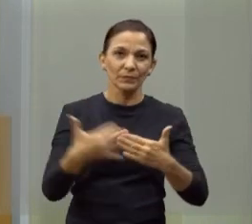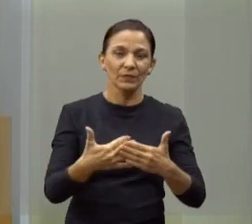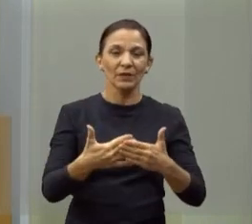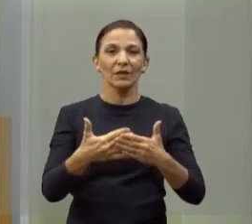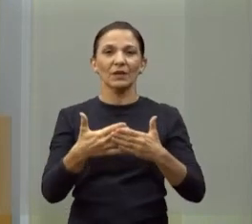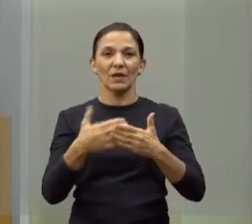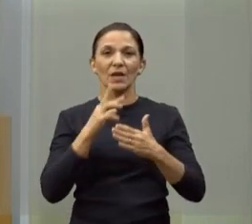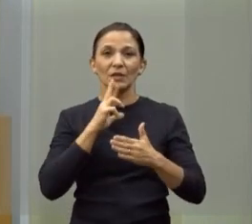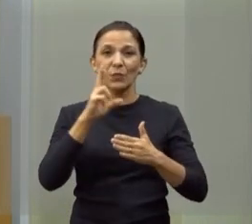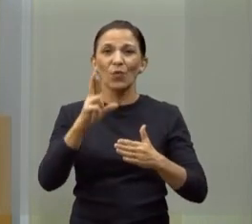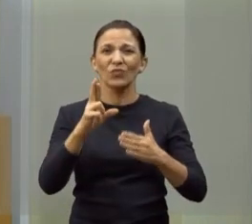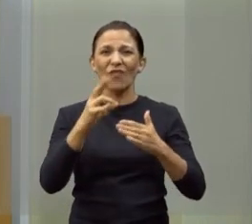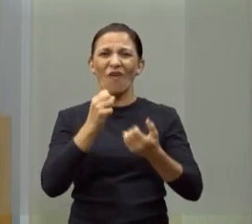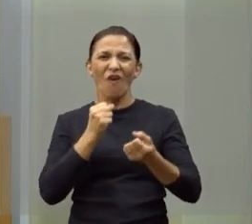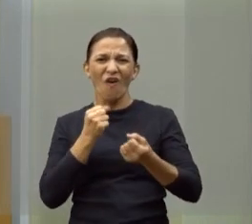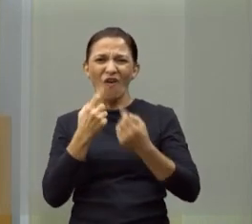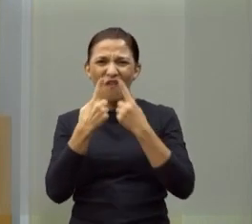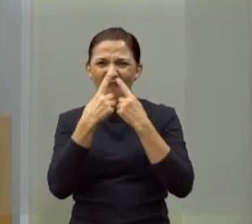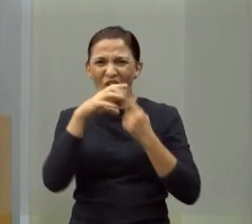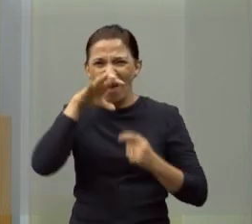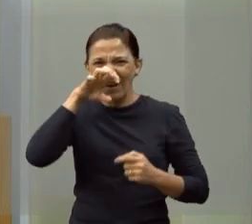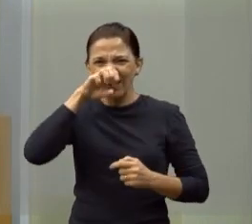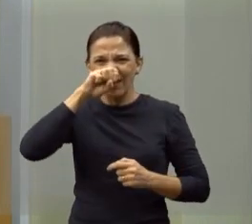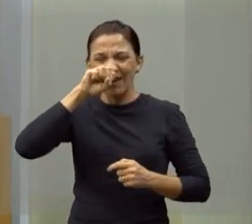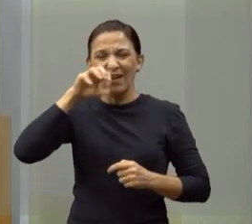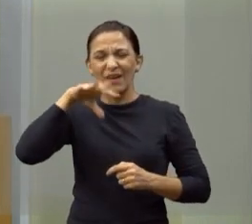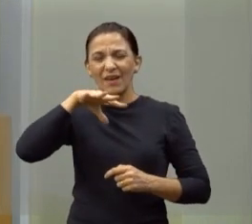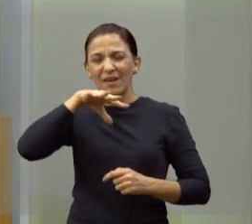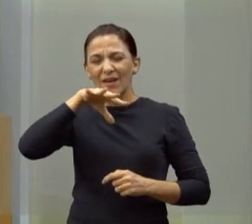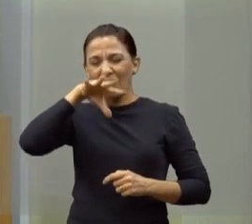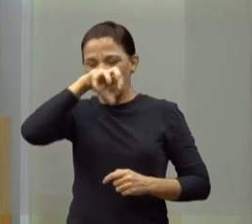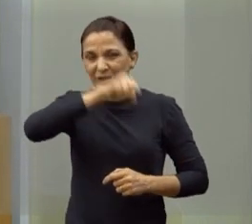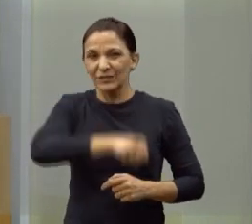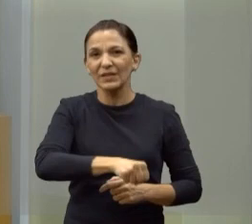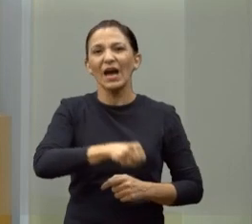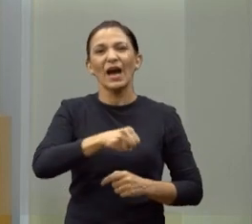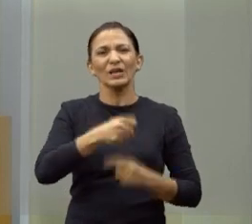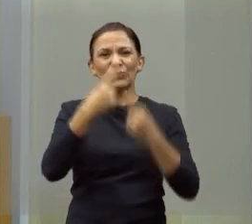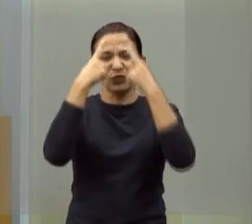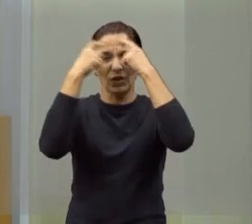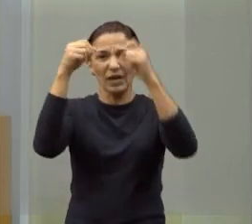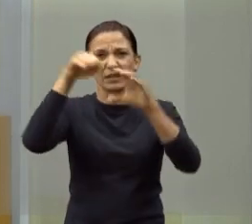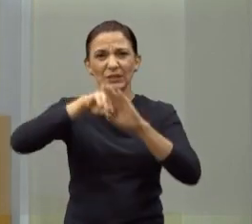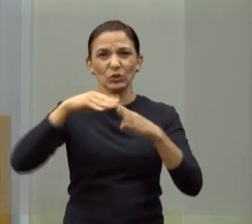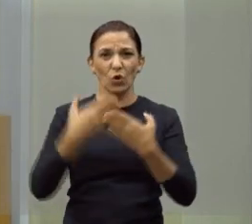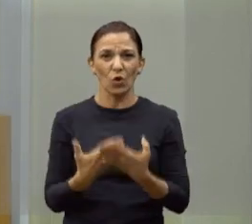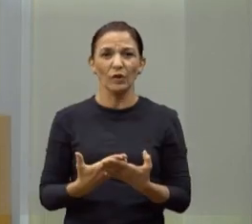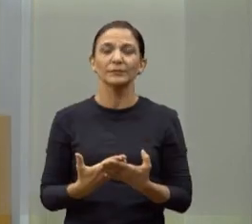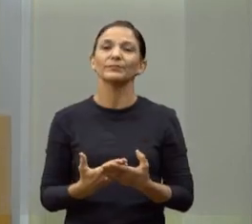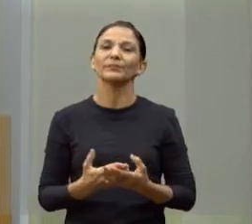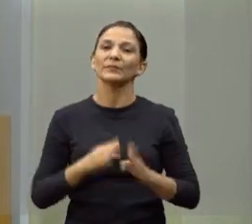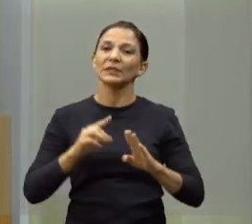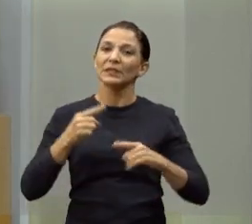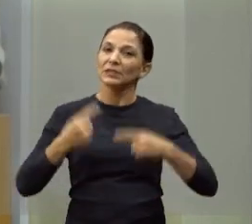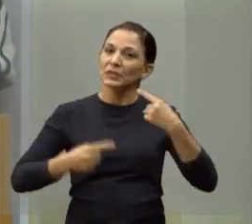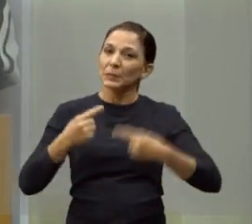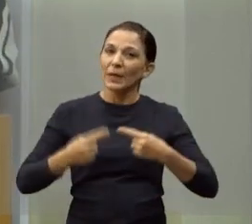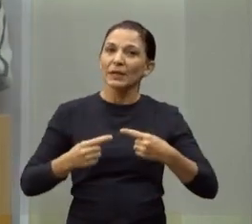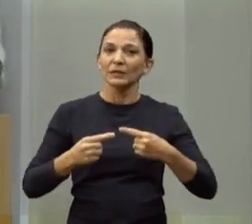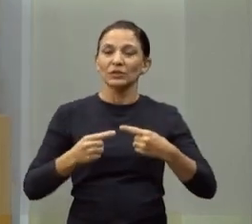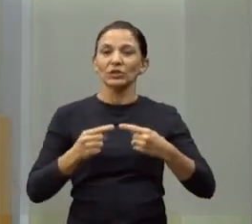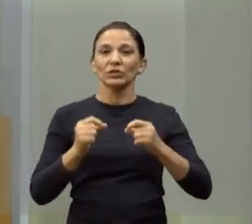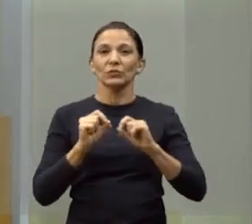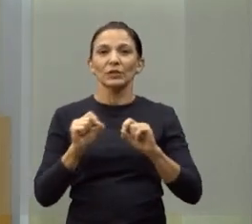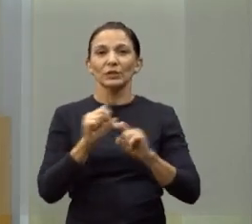nessa agressividade dentro das escolas. E não tem como nós fazermos o debate educacional desassociado do